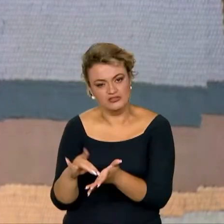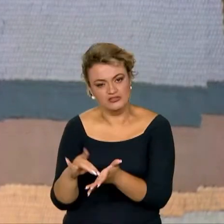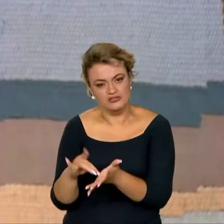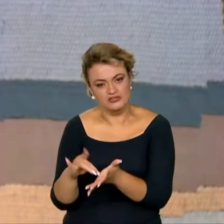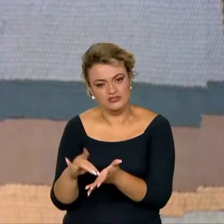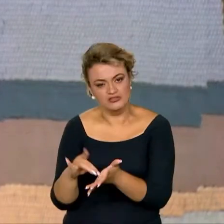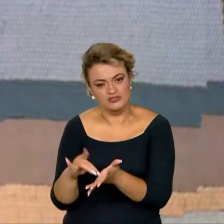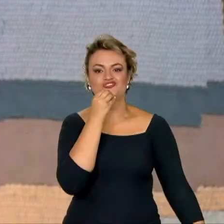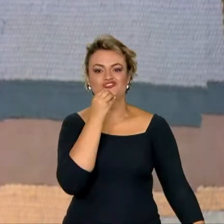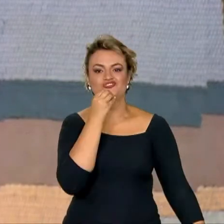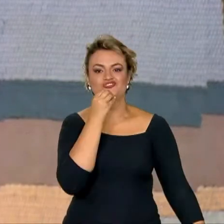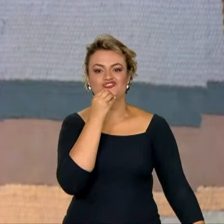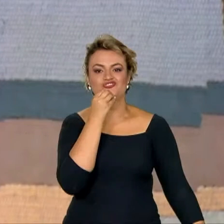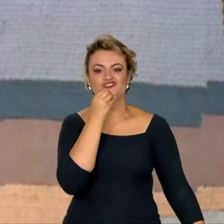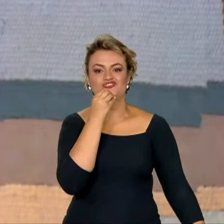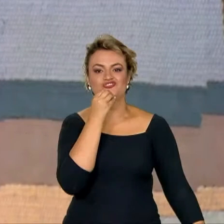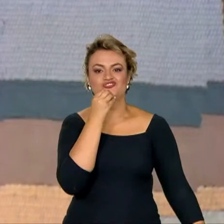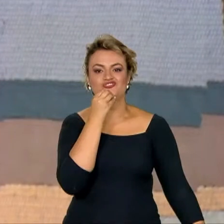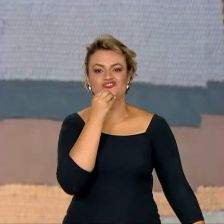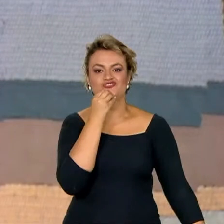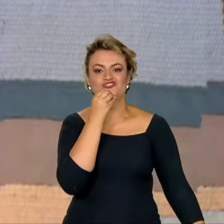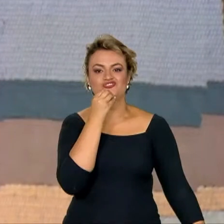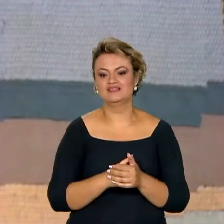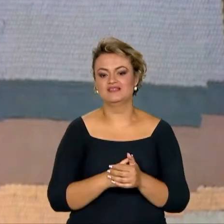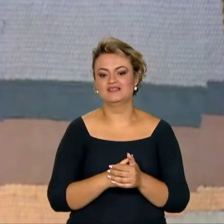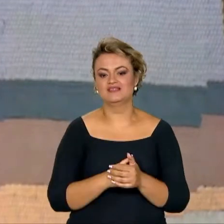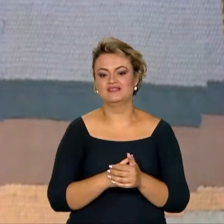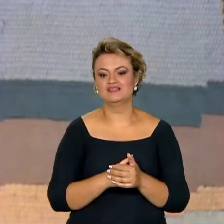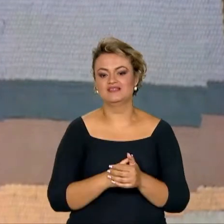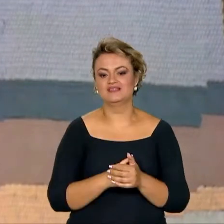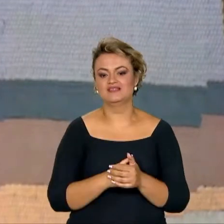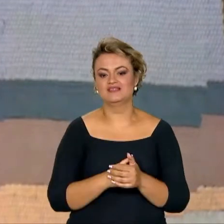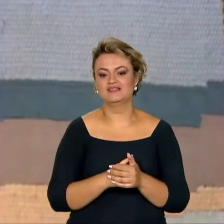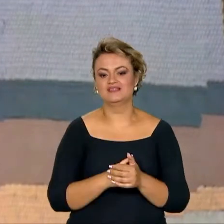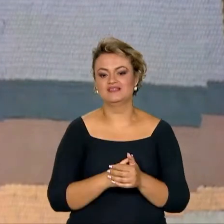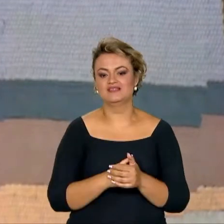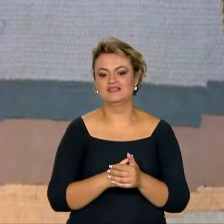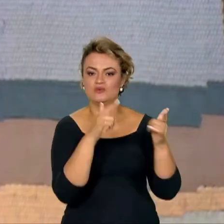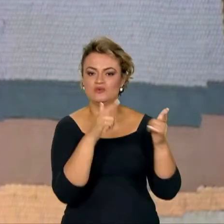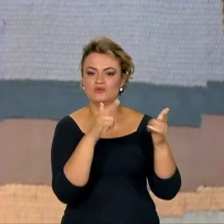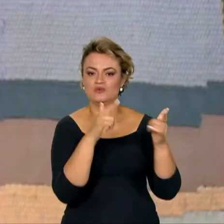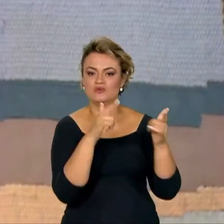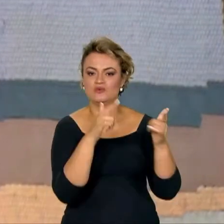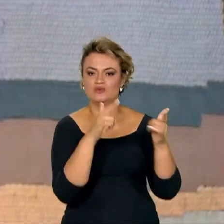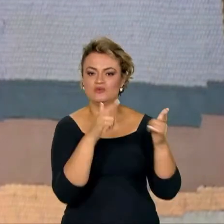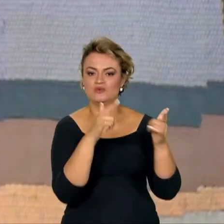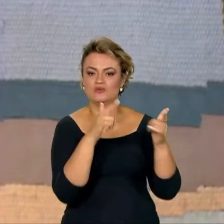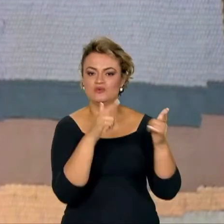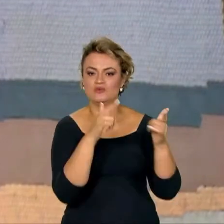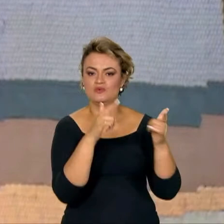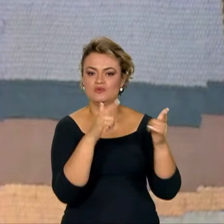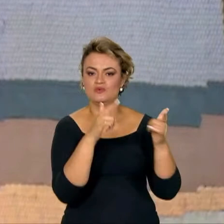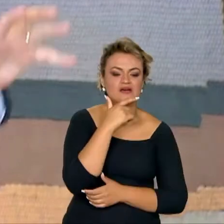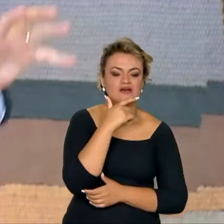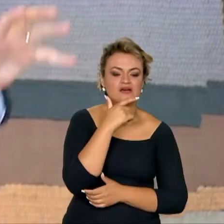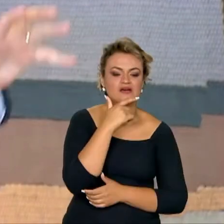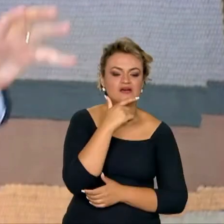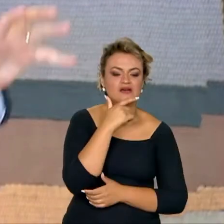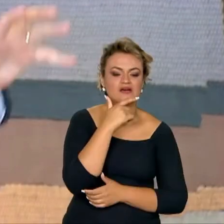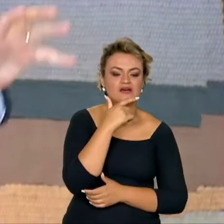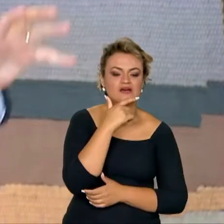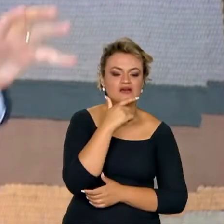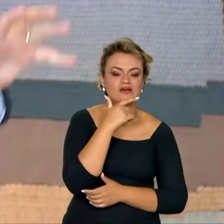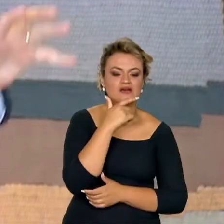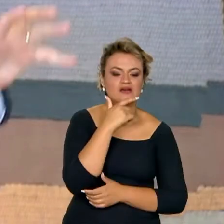oportunidade para investidores, principalmente fundos de investimento, que querem enxergar um investimento